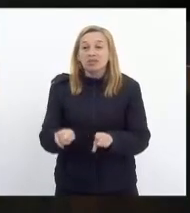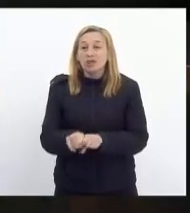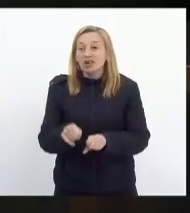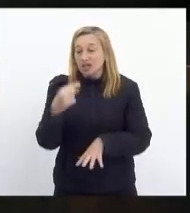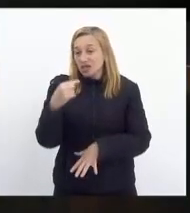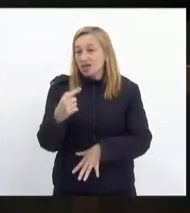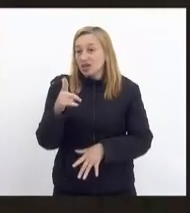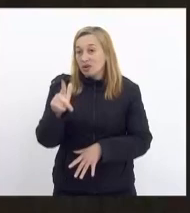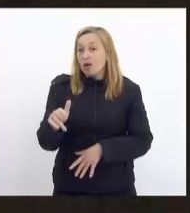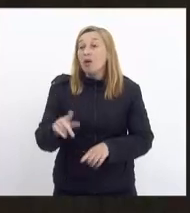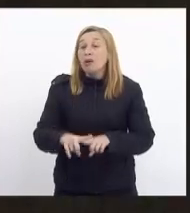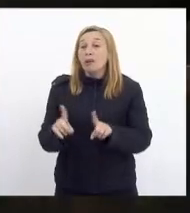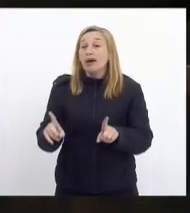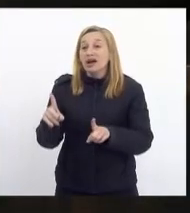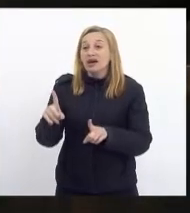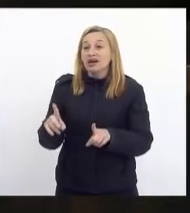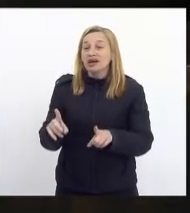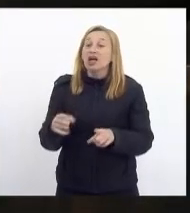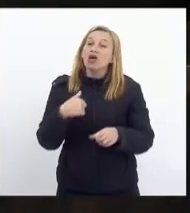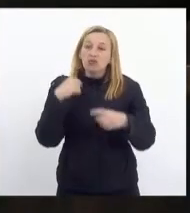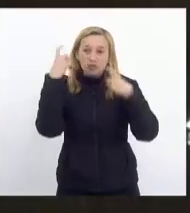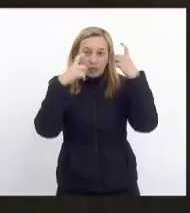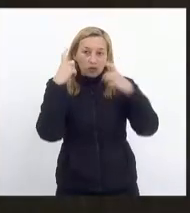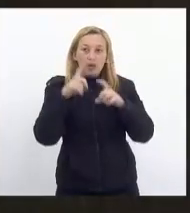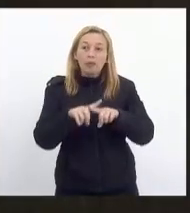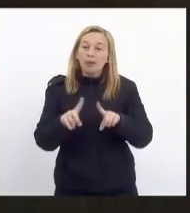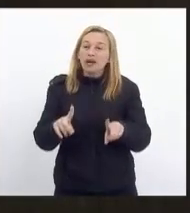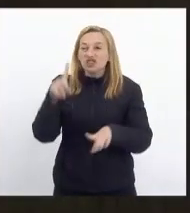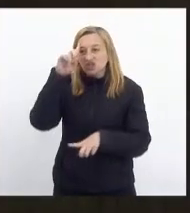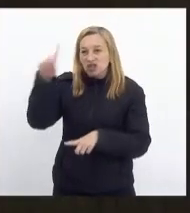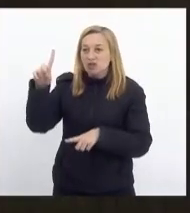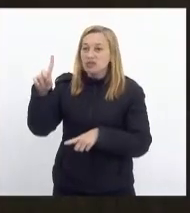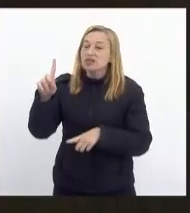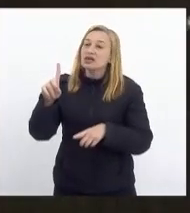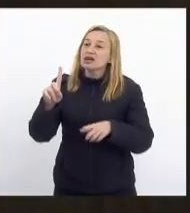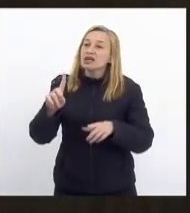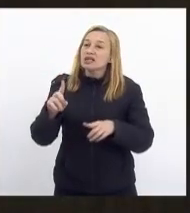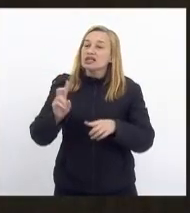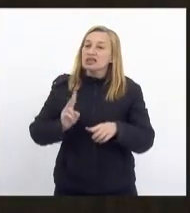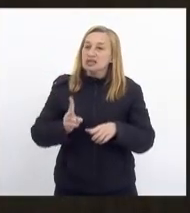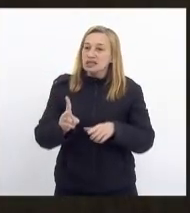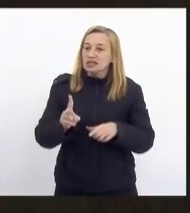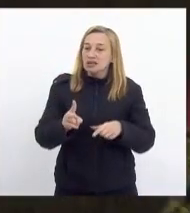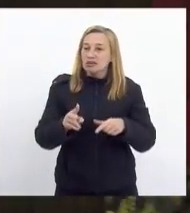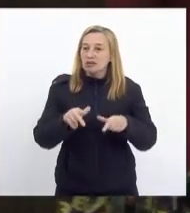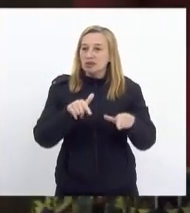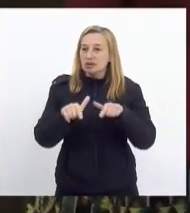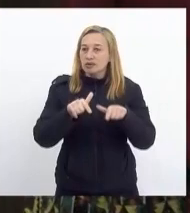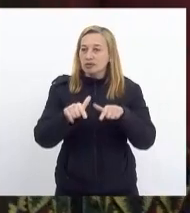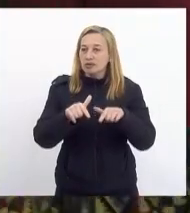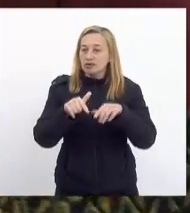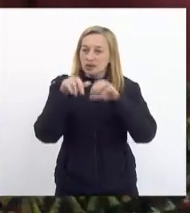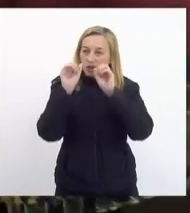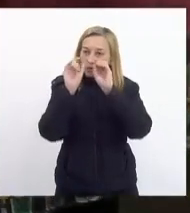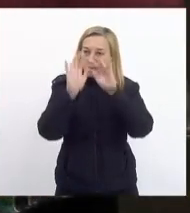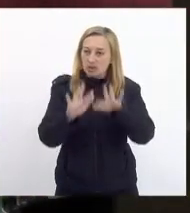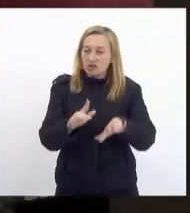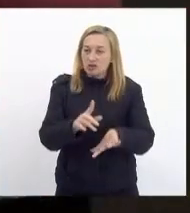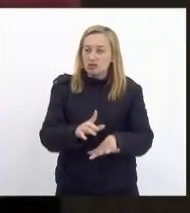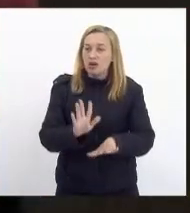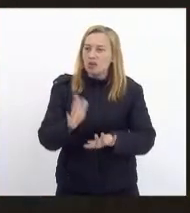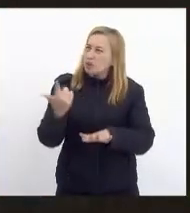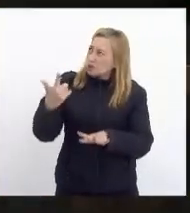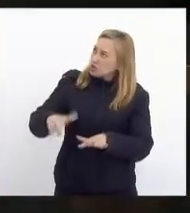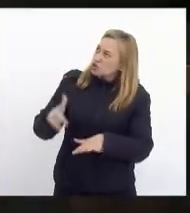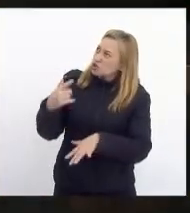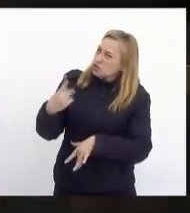deixa aqui minha solidariedade e minha preocupação. Deus sempre no controle e tem que vigiar muito. É Pode repetir,